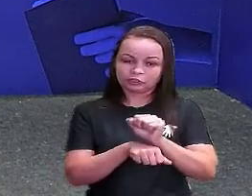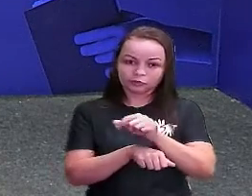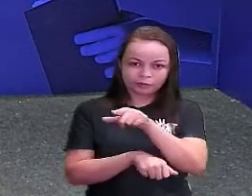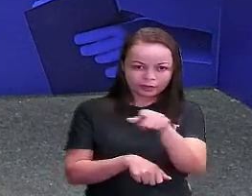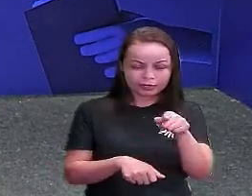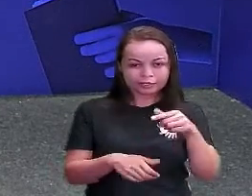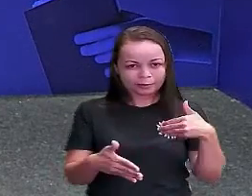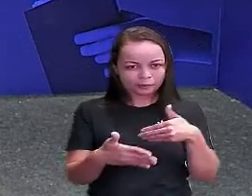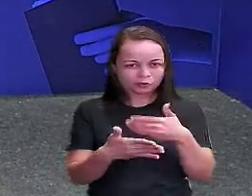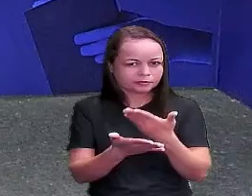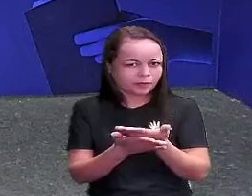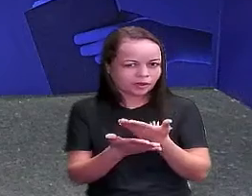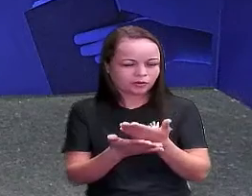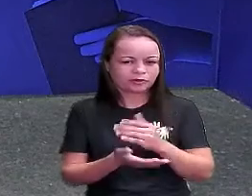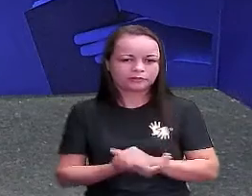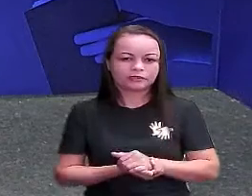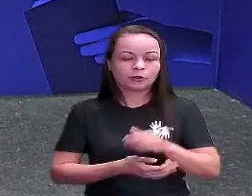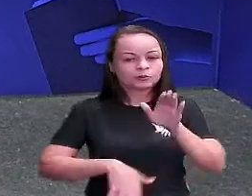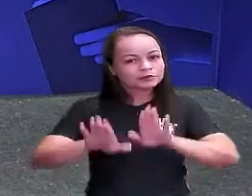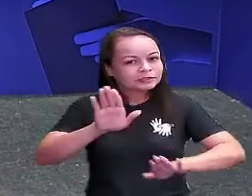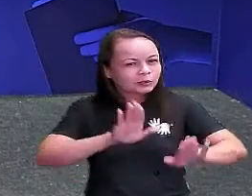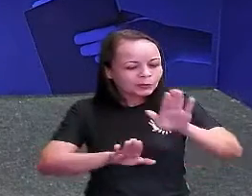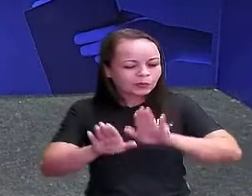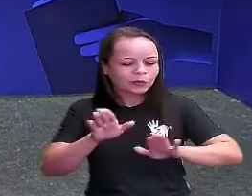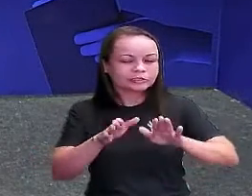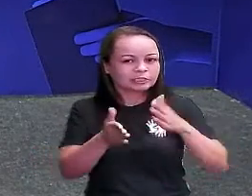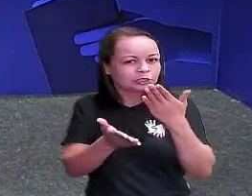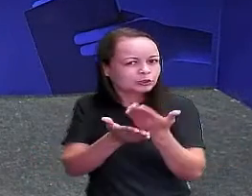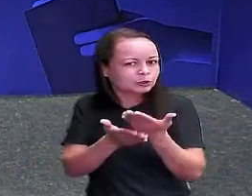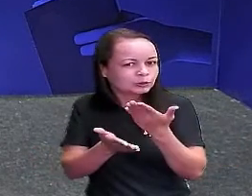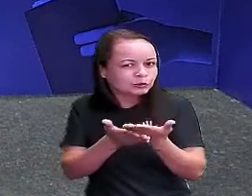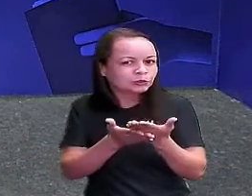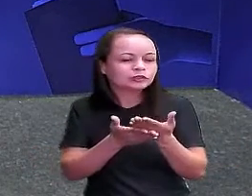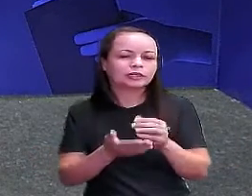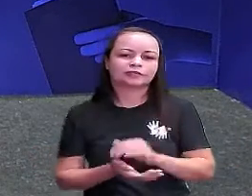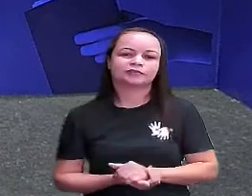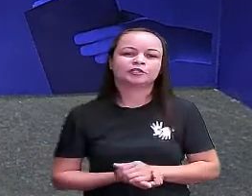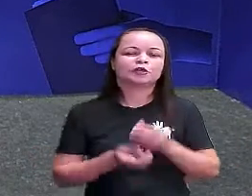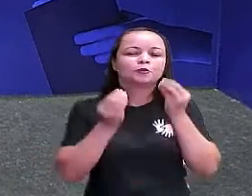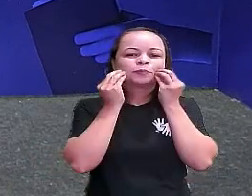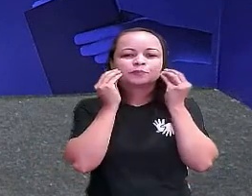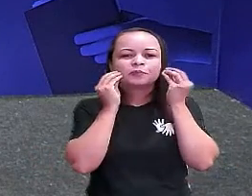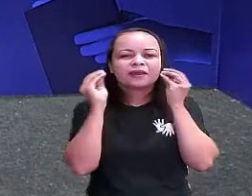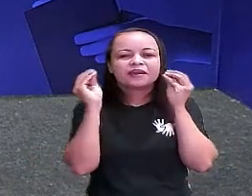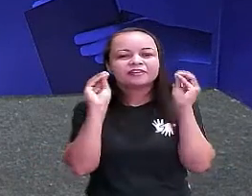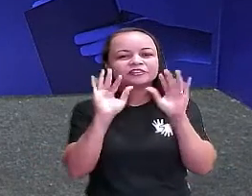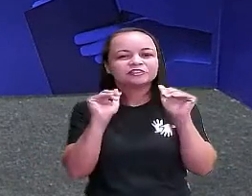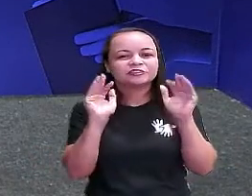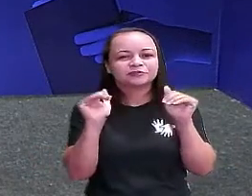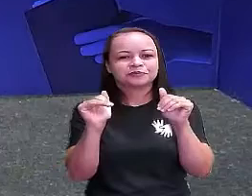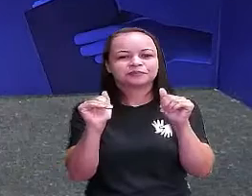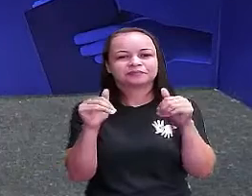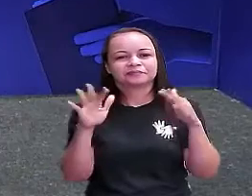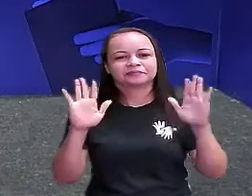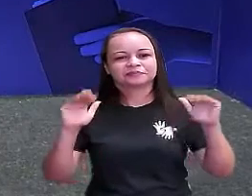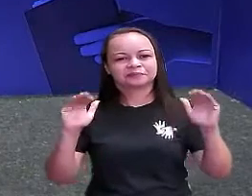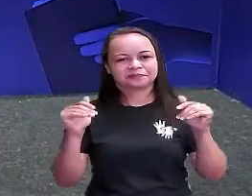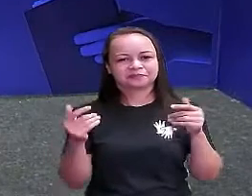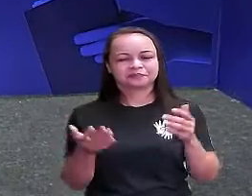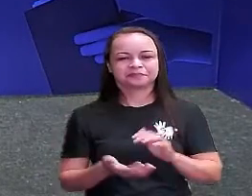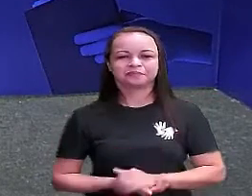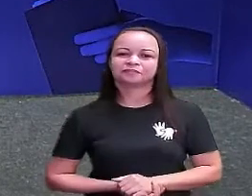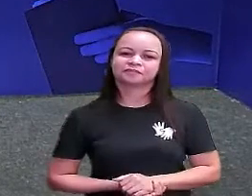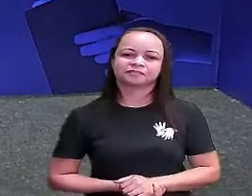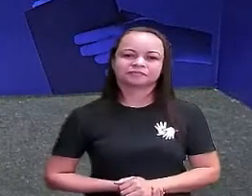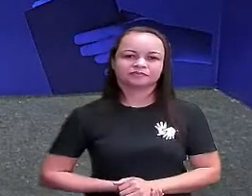um De vocês Na próxima aula Então se cuidem Estudem E ó Beijos da Pro Até a próxima gente